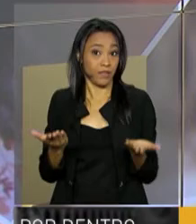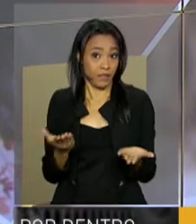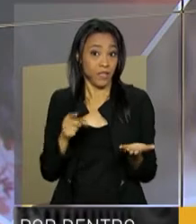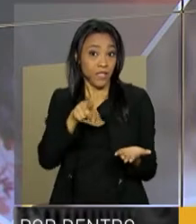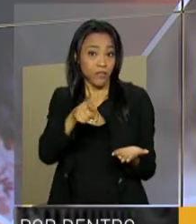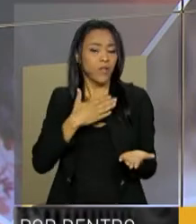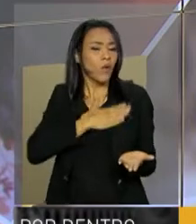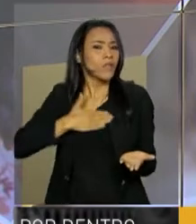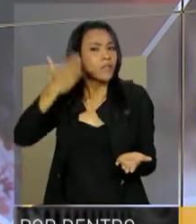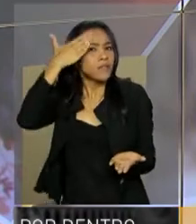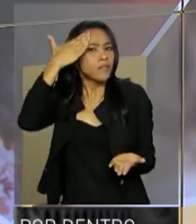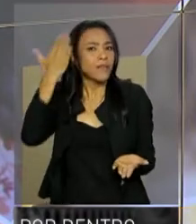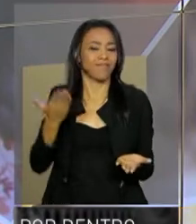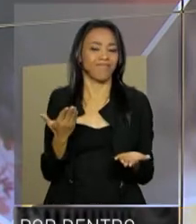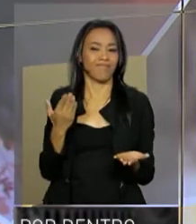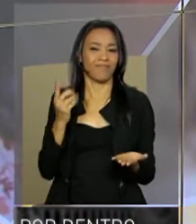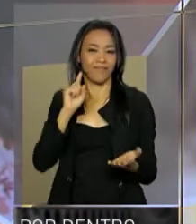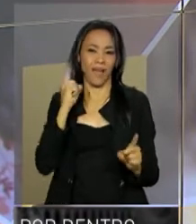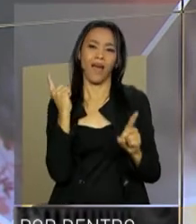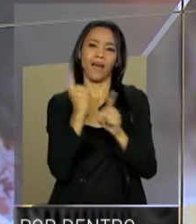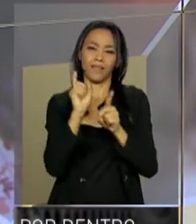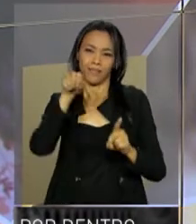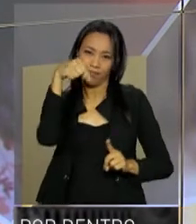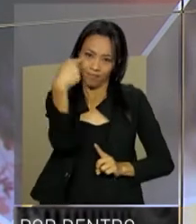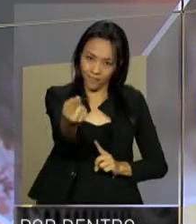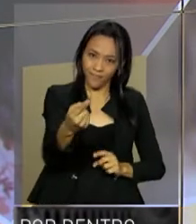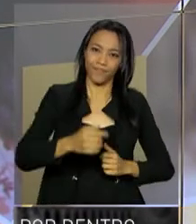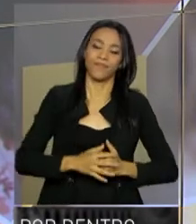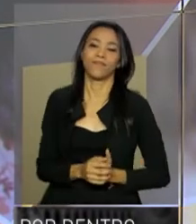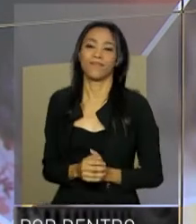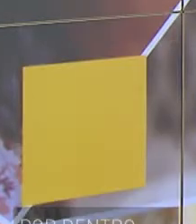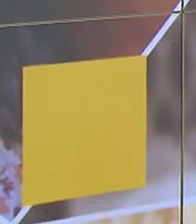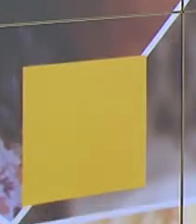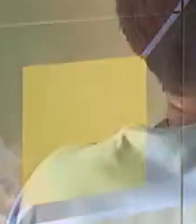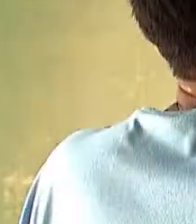mora e o que você gostaria de saber. Até o próximo programa.